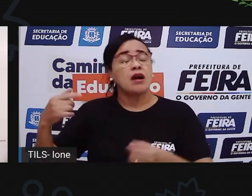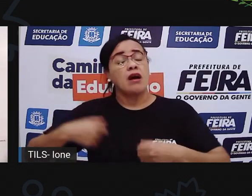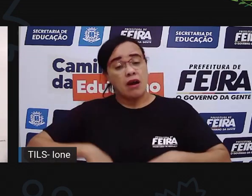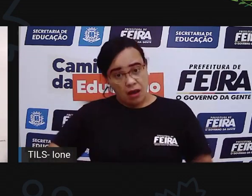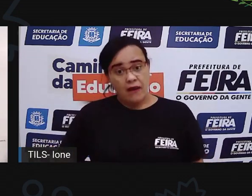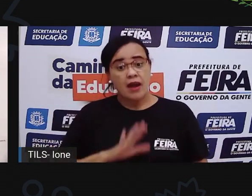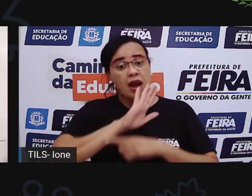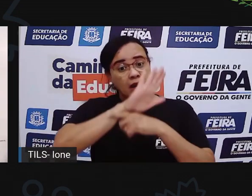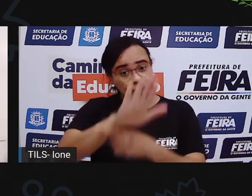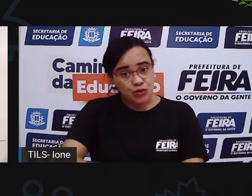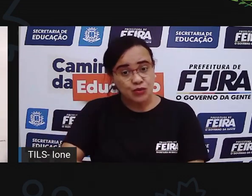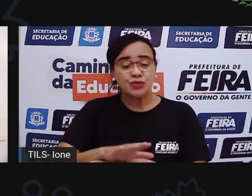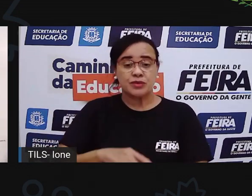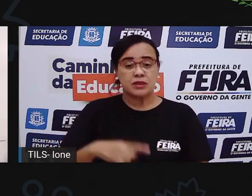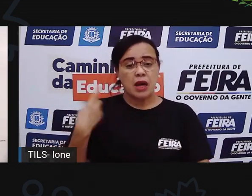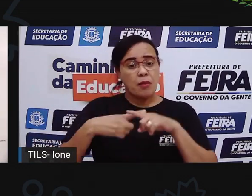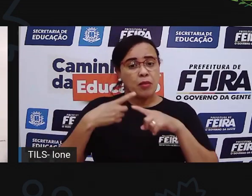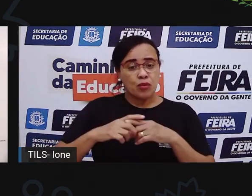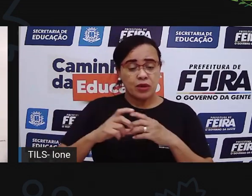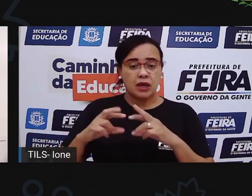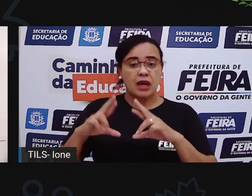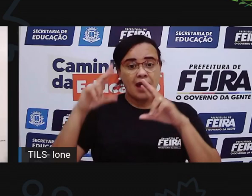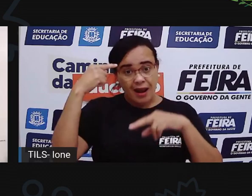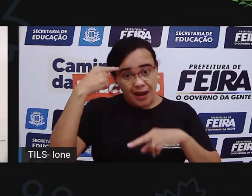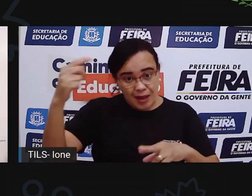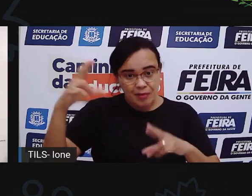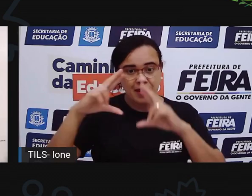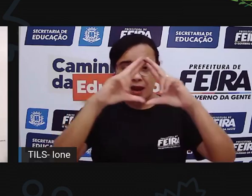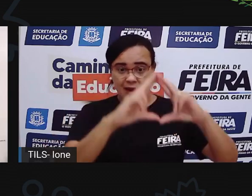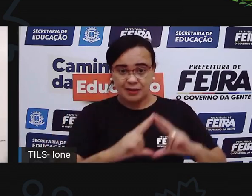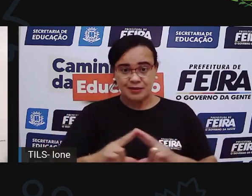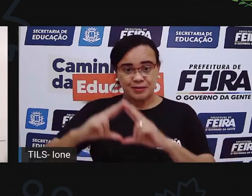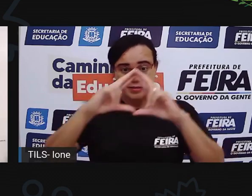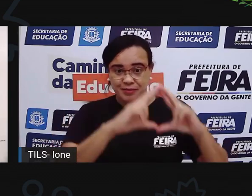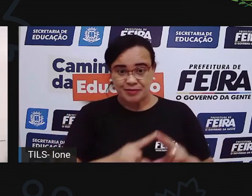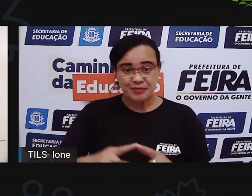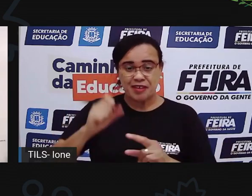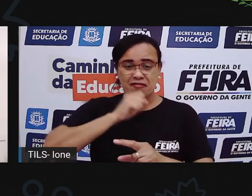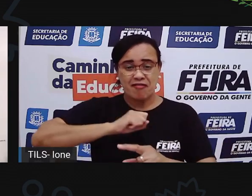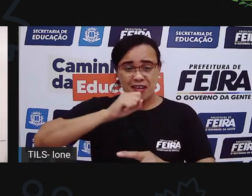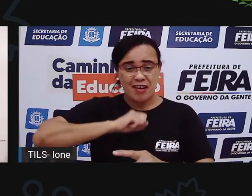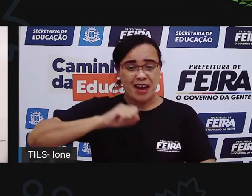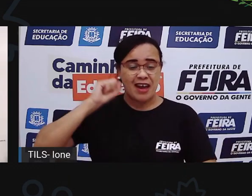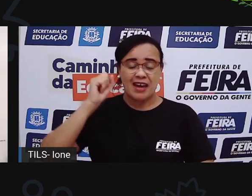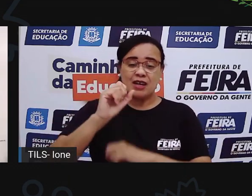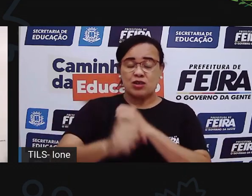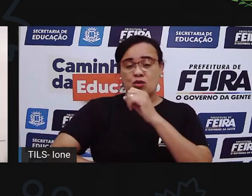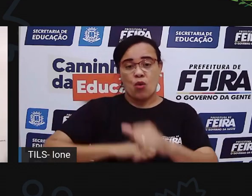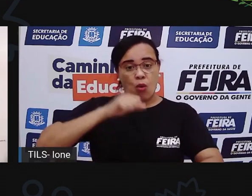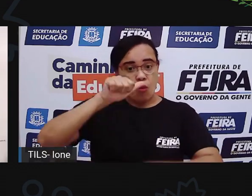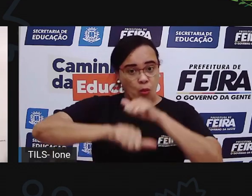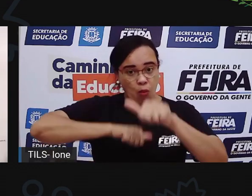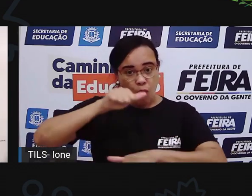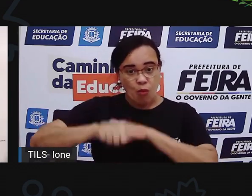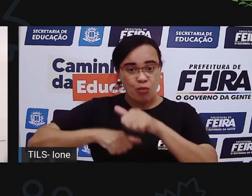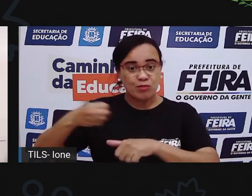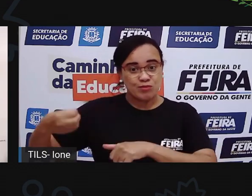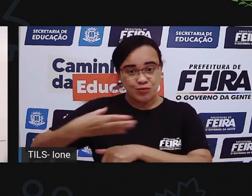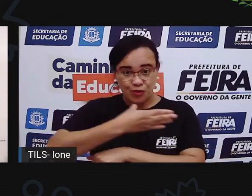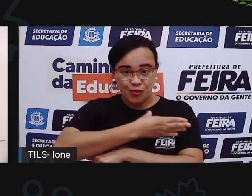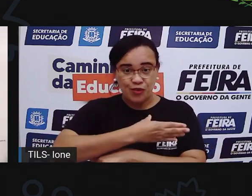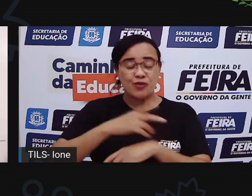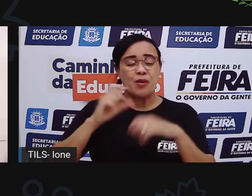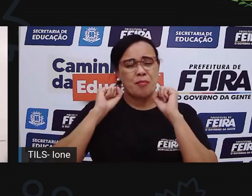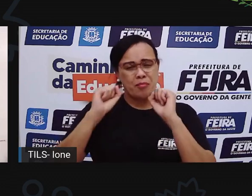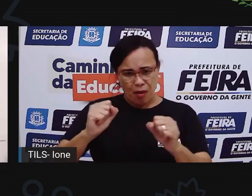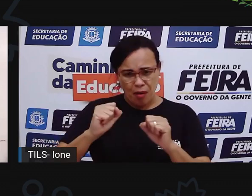tá reutilizando pra outro, pra outro, fazer outro objeto com ele, né? E aí você pode fazer outros brinquedos com garrafas